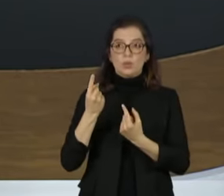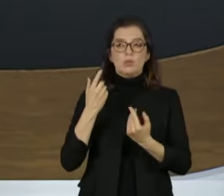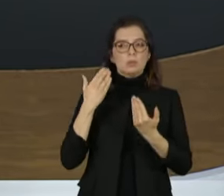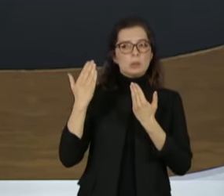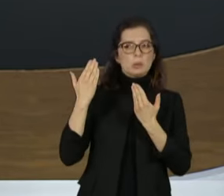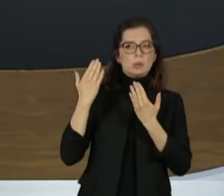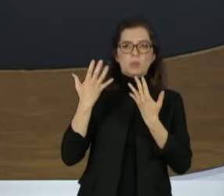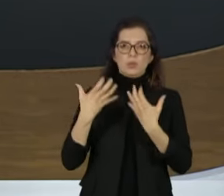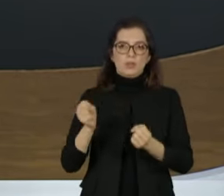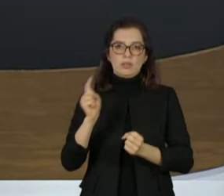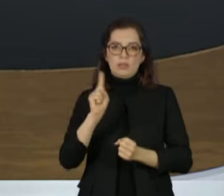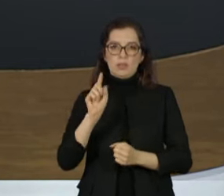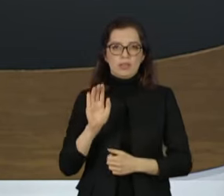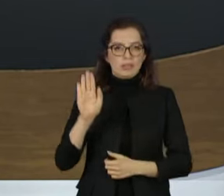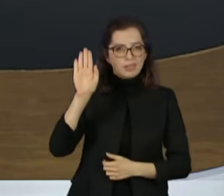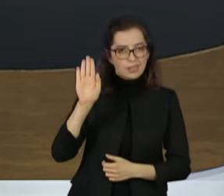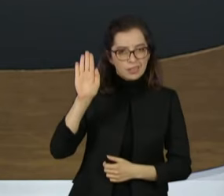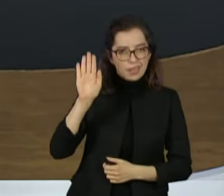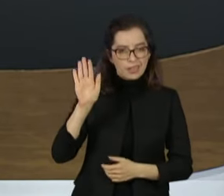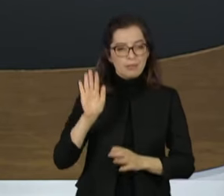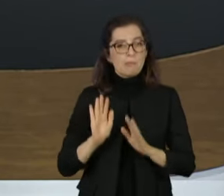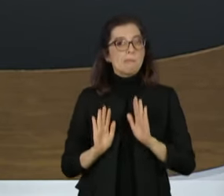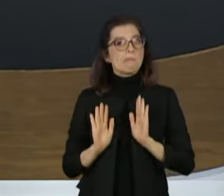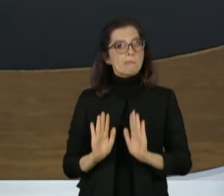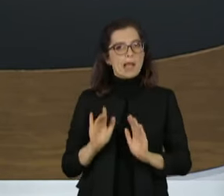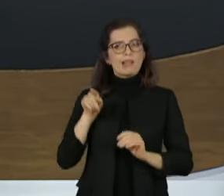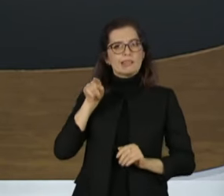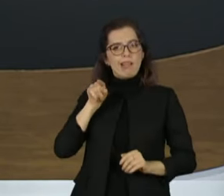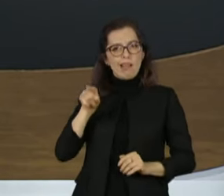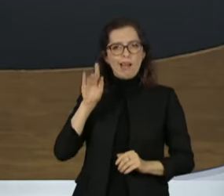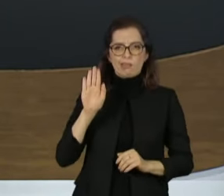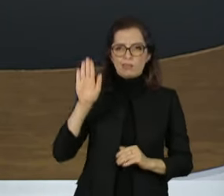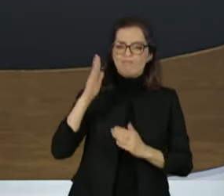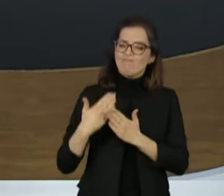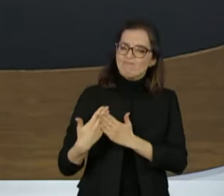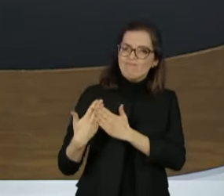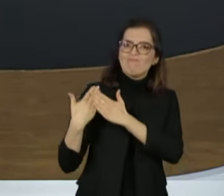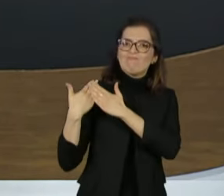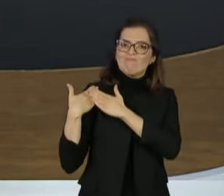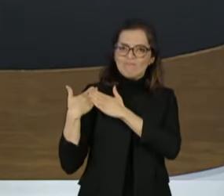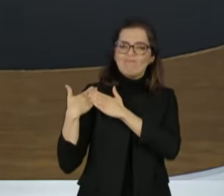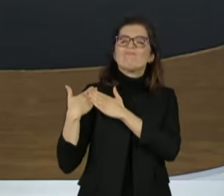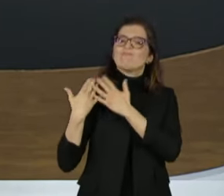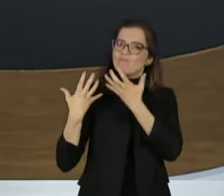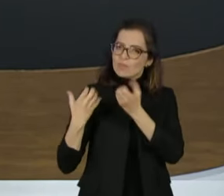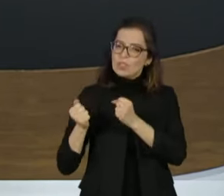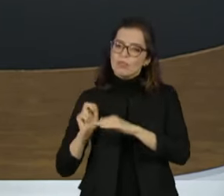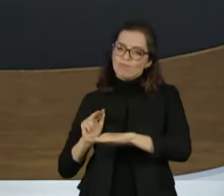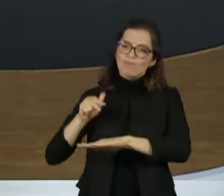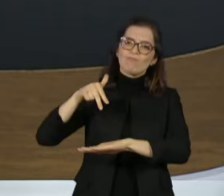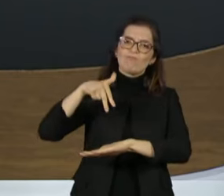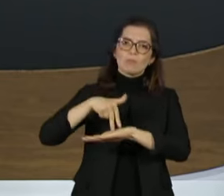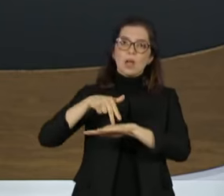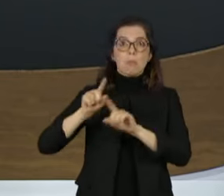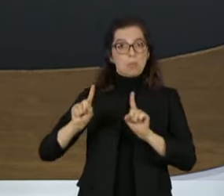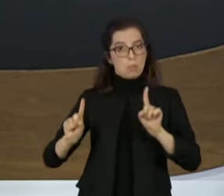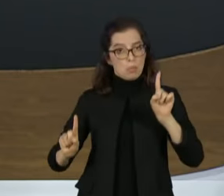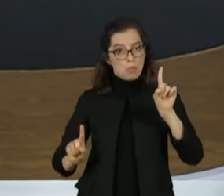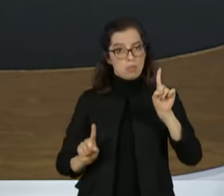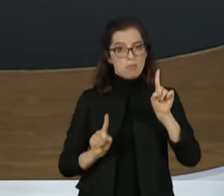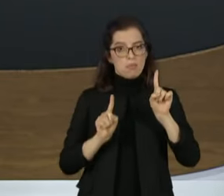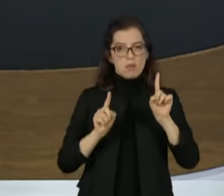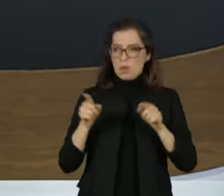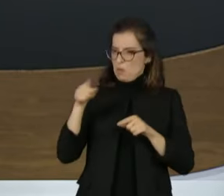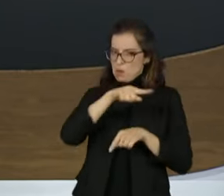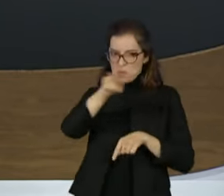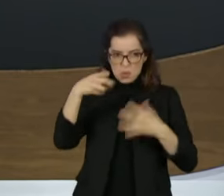das siglas aliadas. Sua missão é impor essa candidatura a despeito de defecções e tentar furar